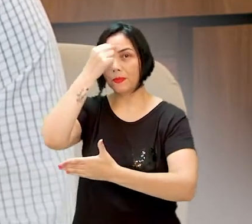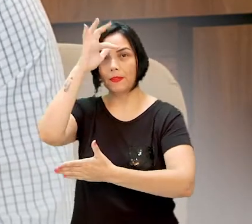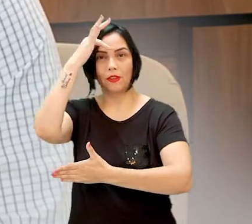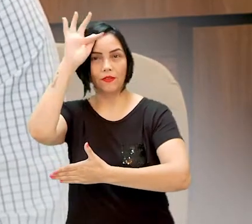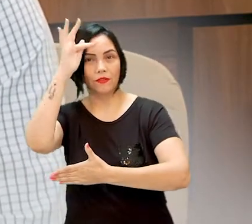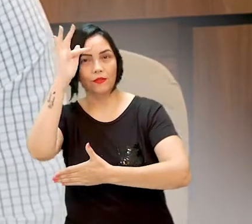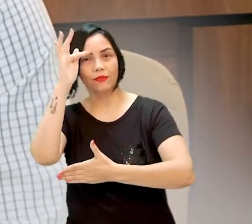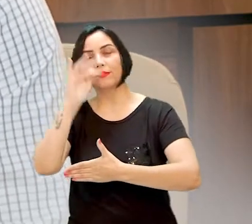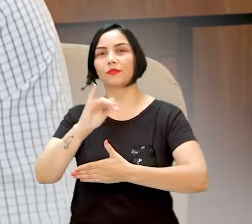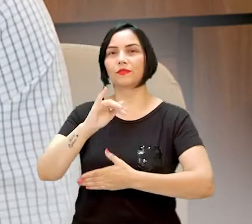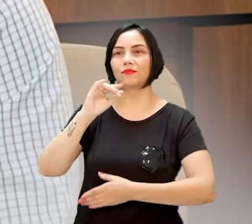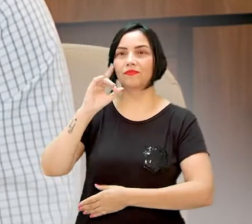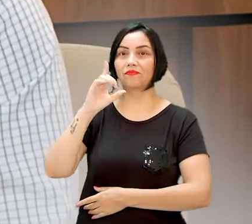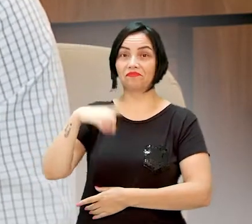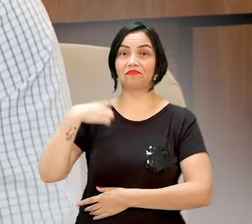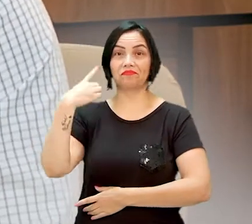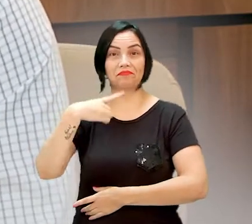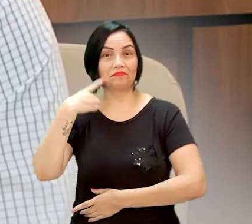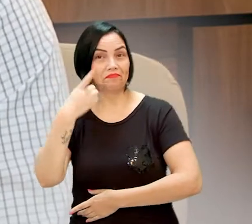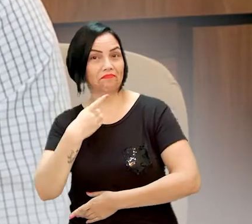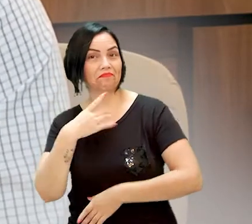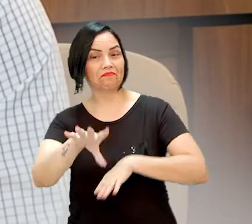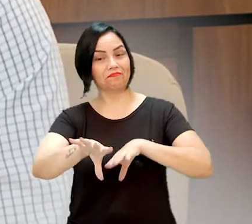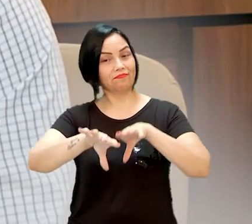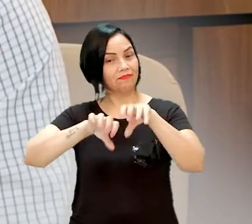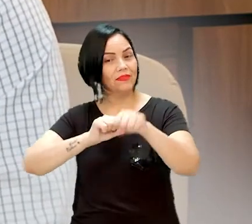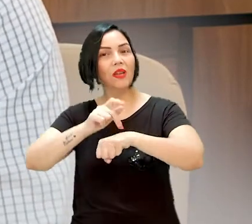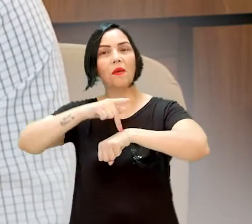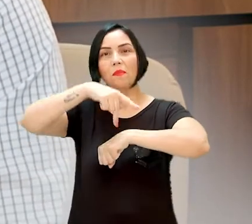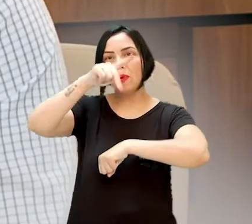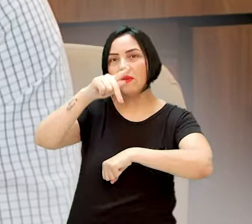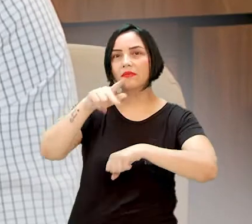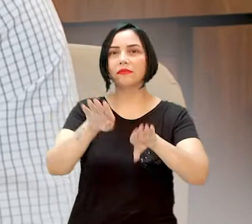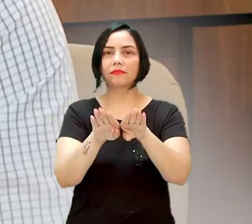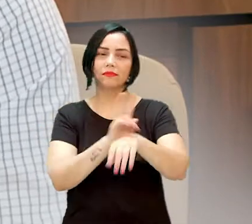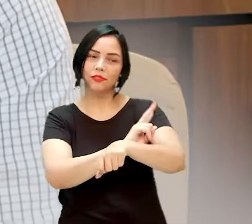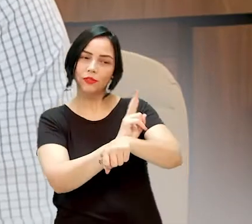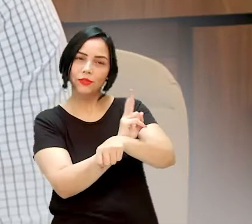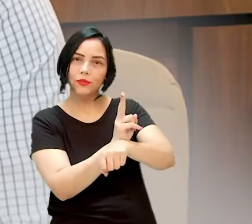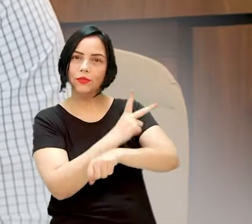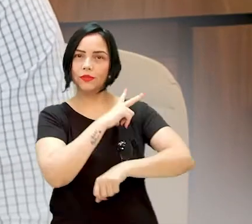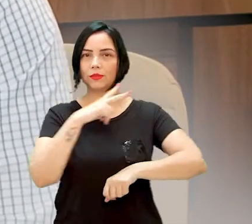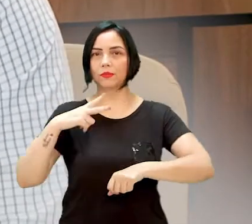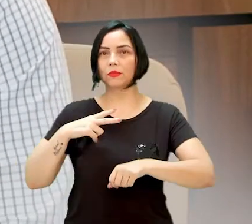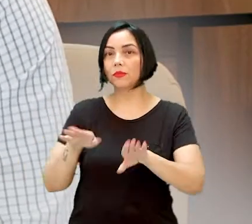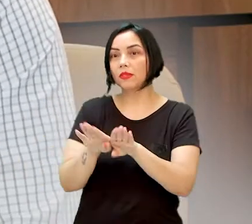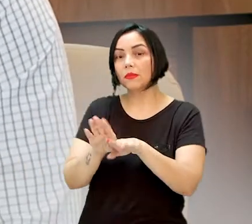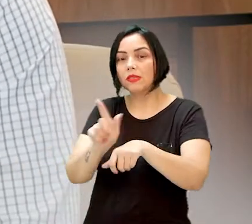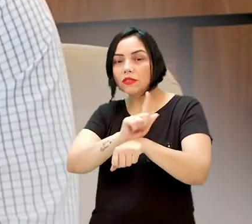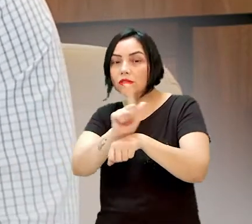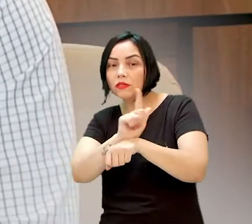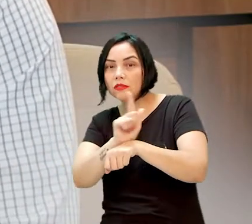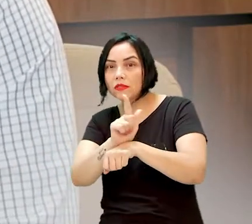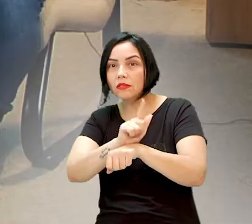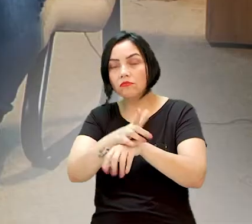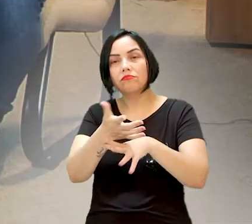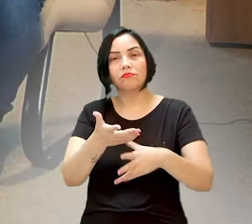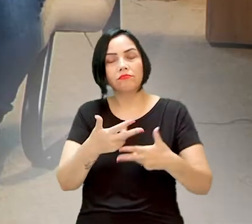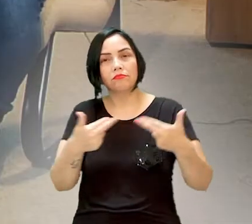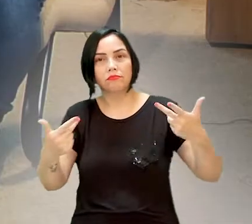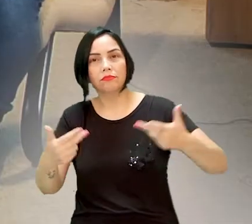Me formei, me pós-graduei, hoje tenho duas especializações, uma em segurança pública, outra em gestão e Direito de Trânsito.